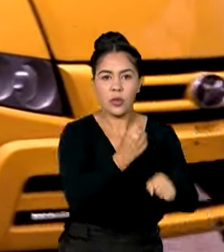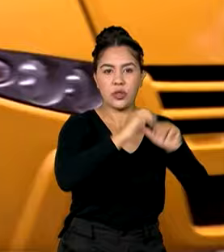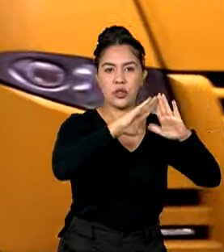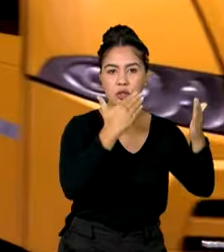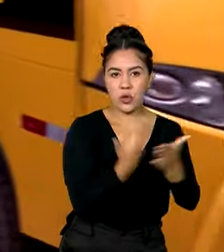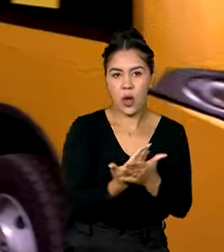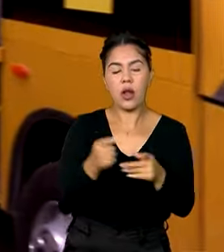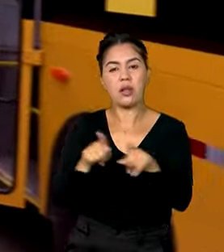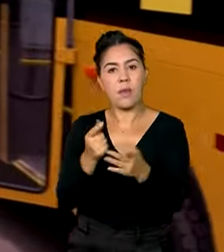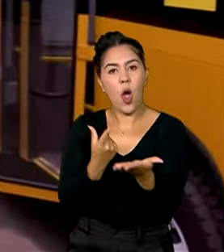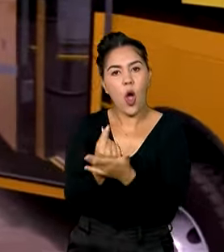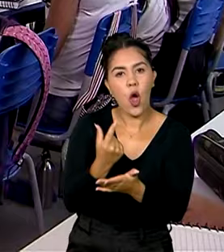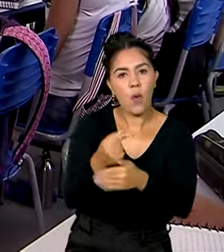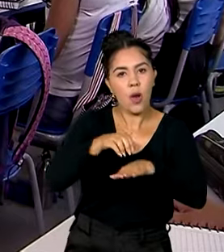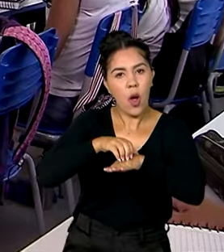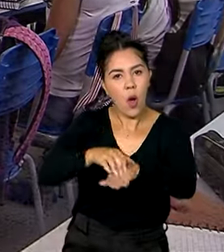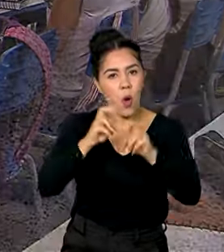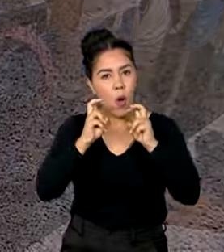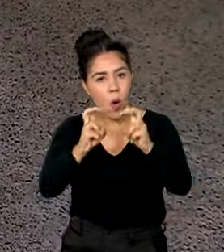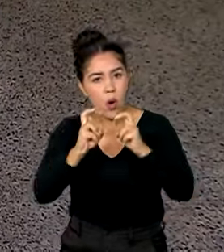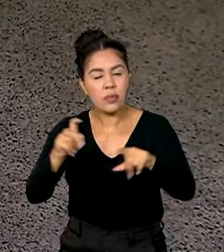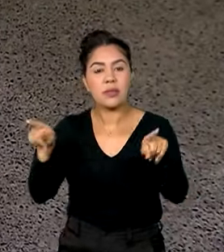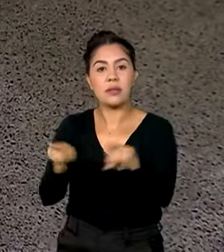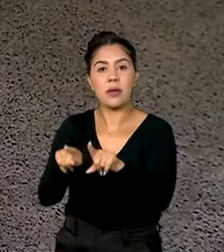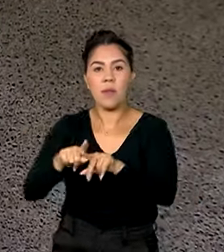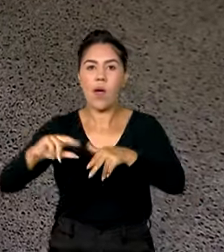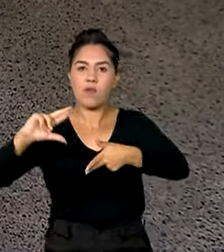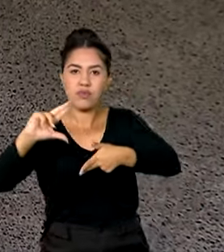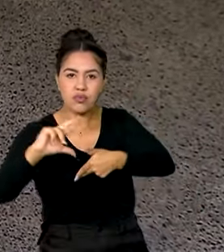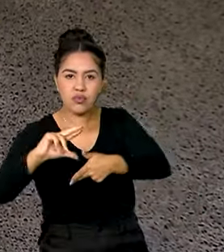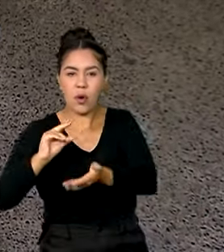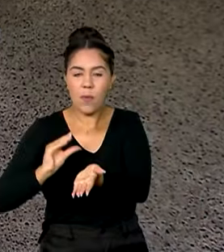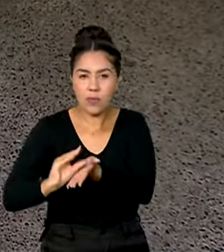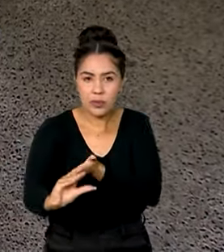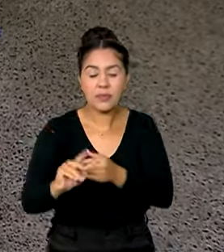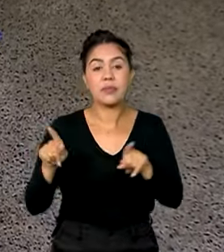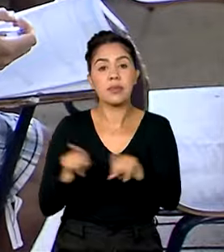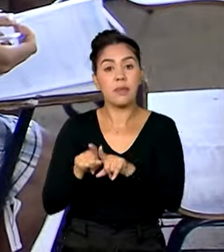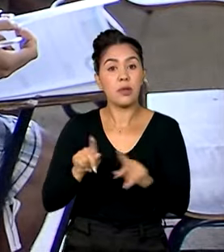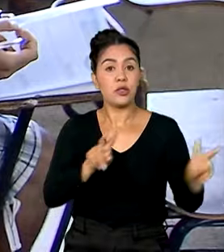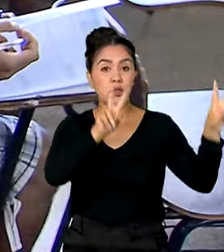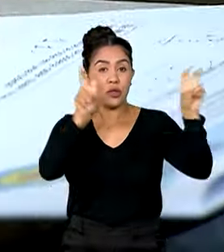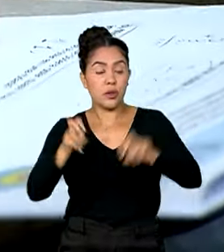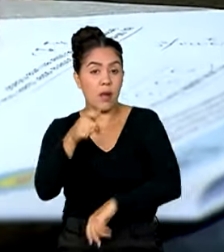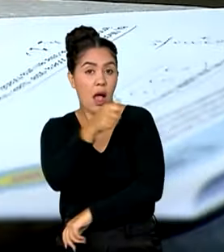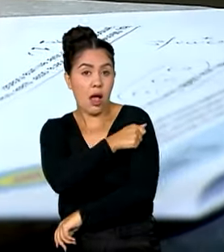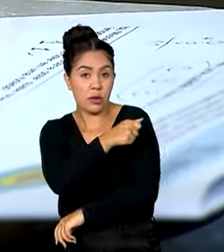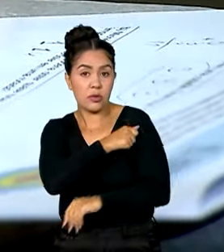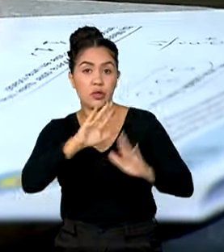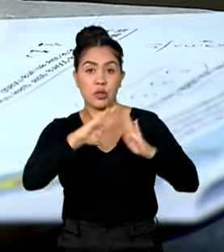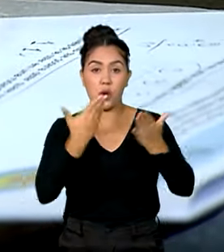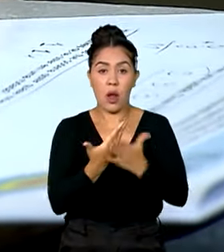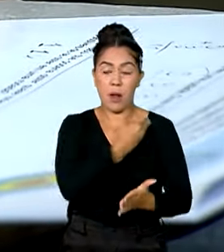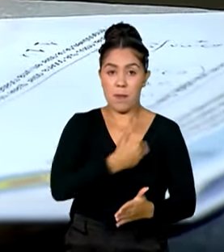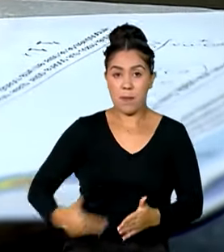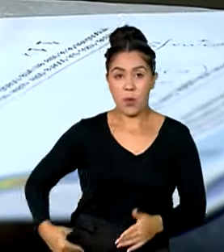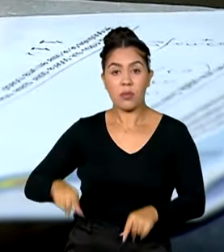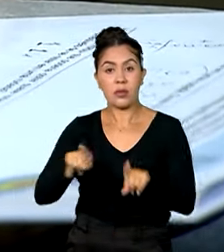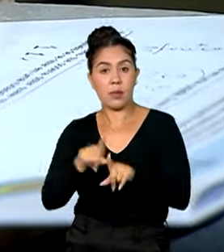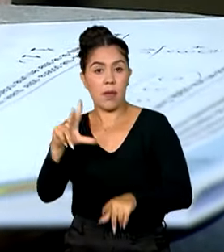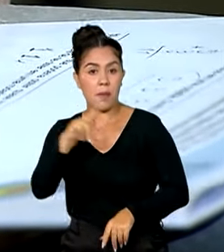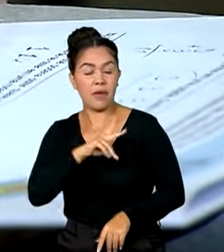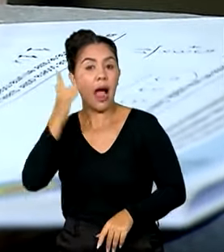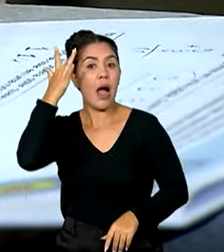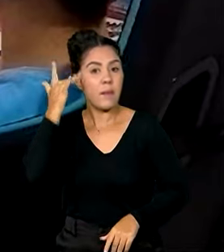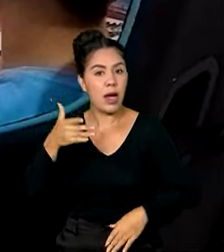de ônibus e ampliação do pé de meia. Estudantes de escolas públicas e privadas de todo o país participam amanhã da